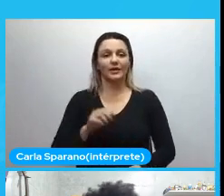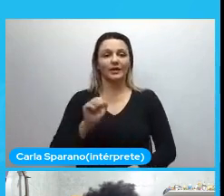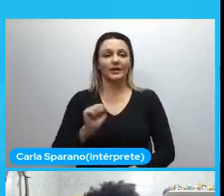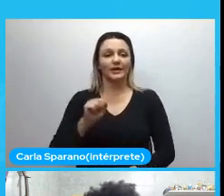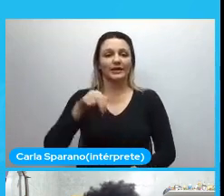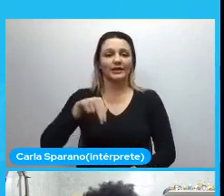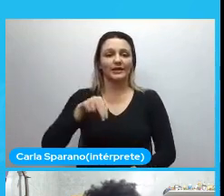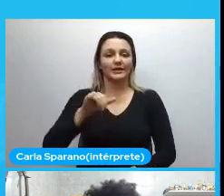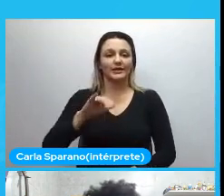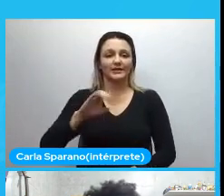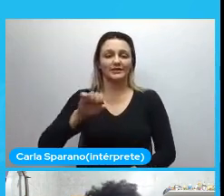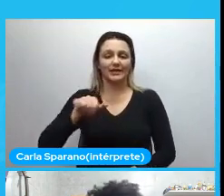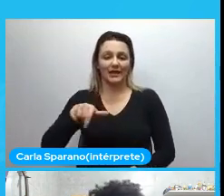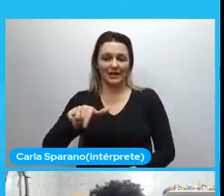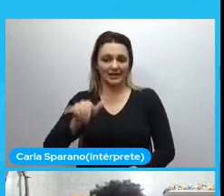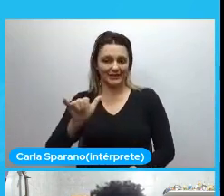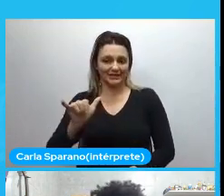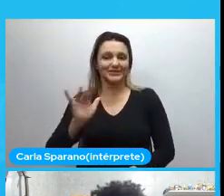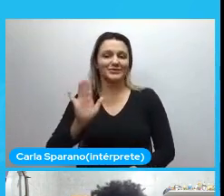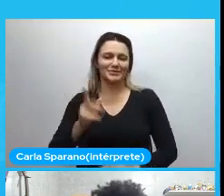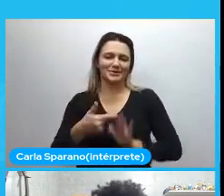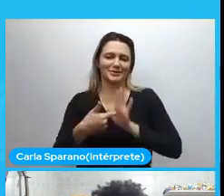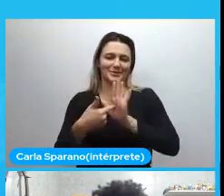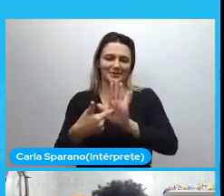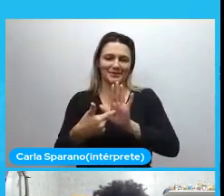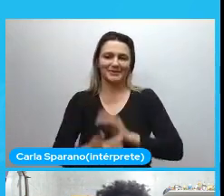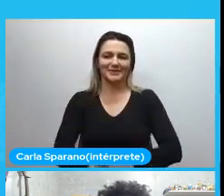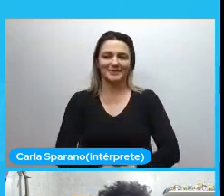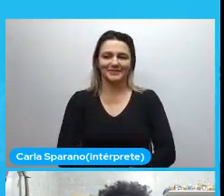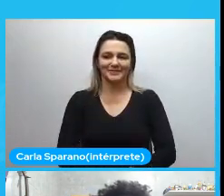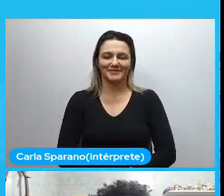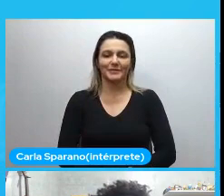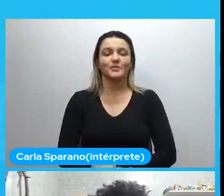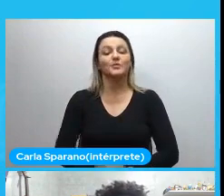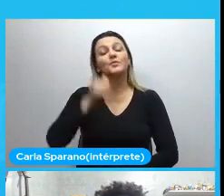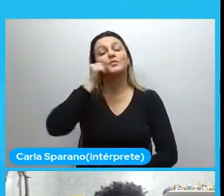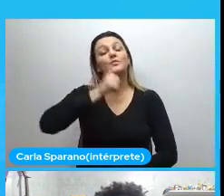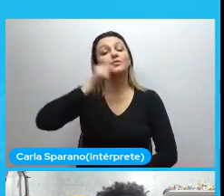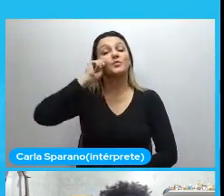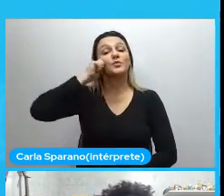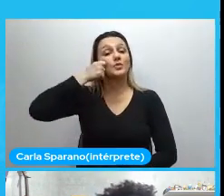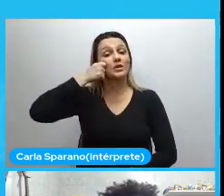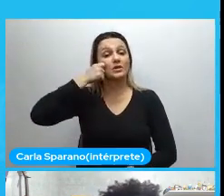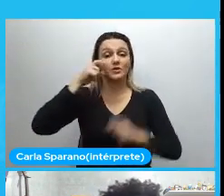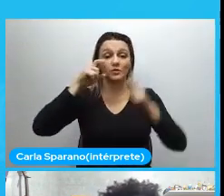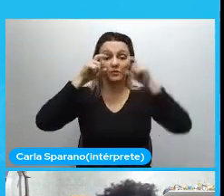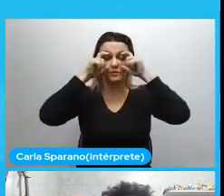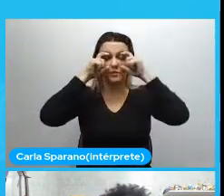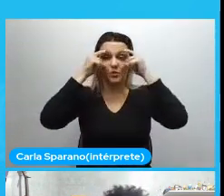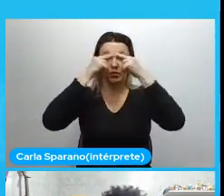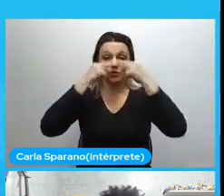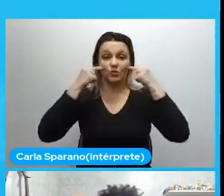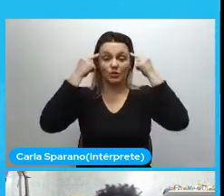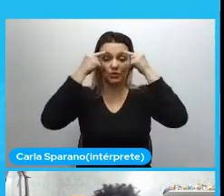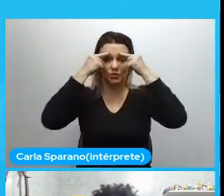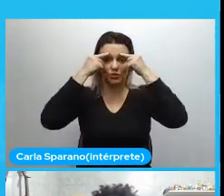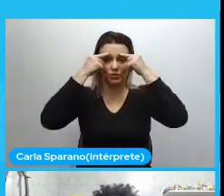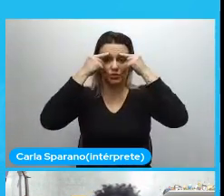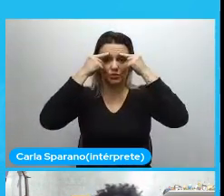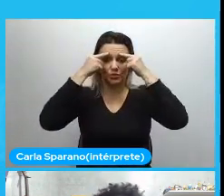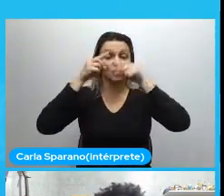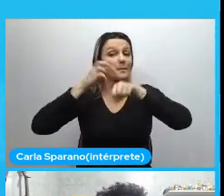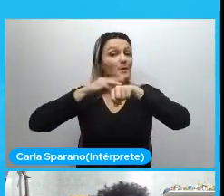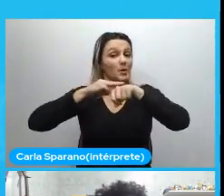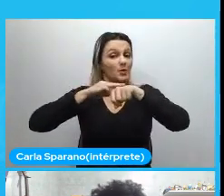eu havia dito, como já foi apresentado, né? Eu sou uma mulher negra, eu estou usando óculos redondo, marrom.